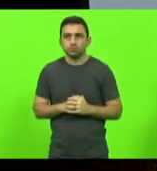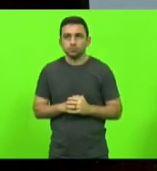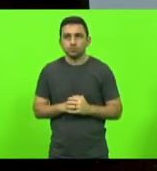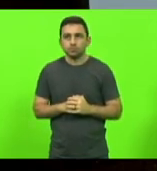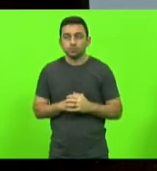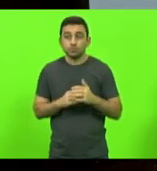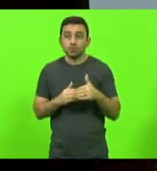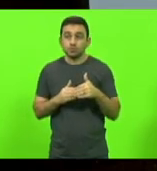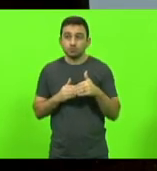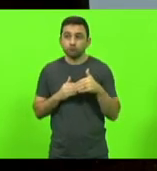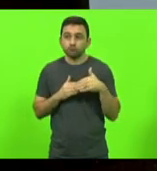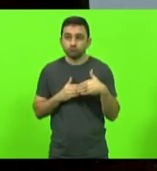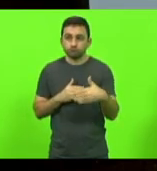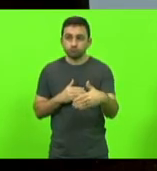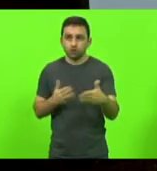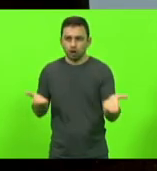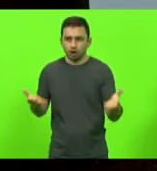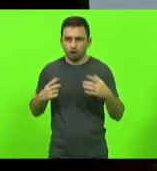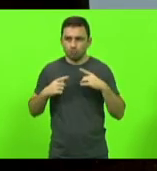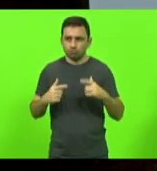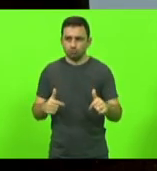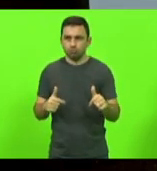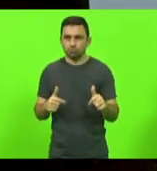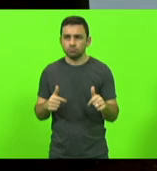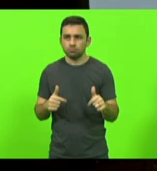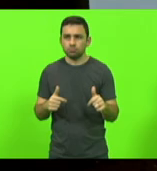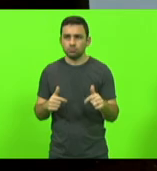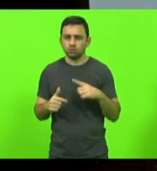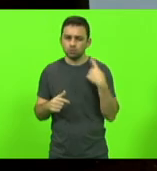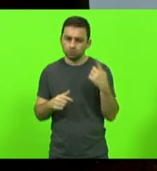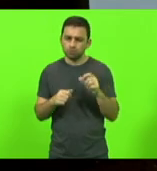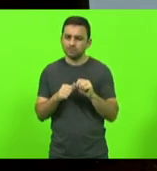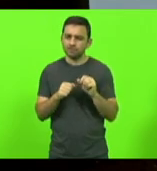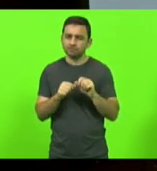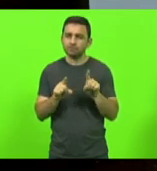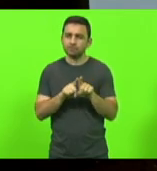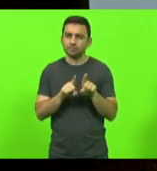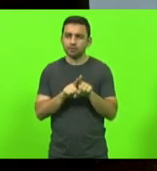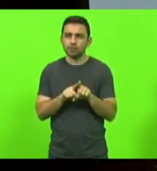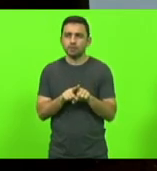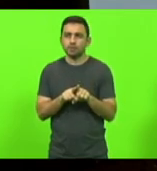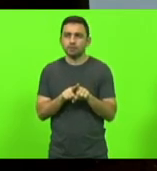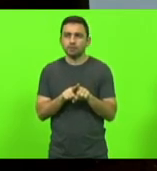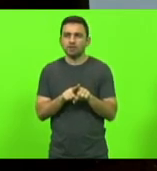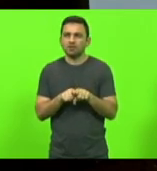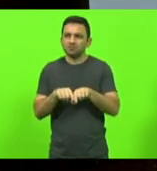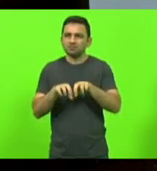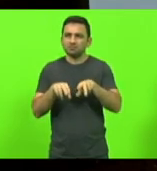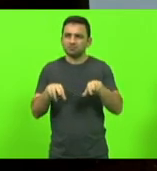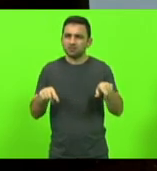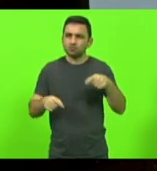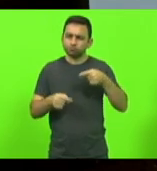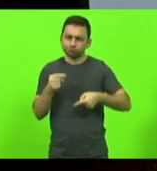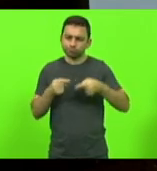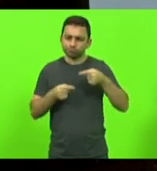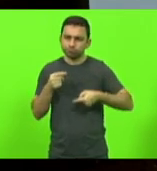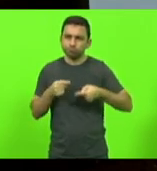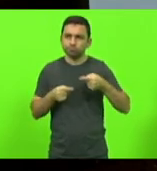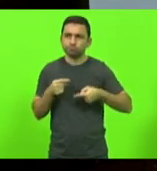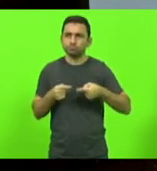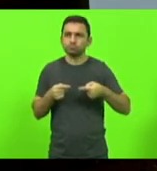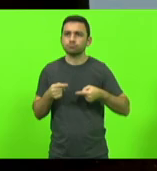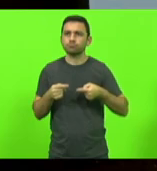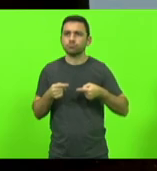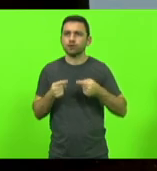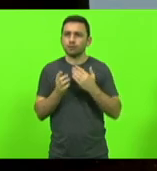partir desta frente, realizamos diversos debates sobre